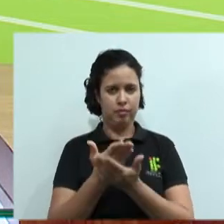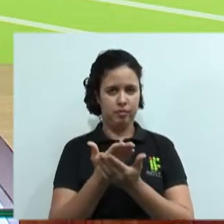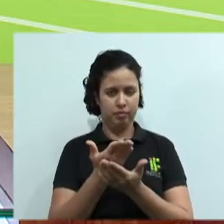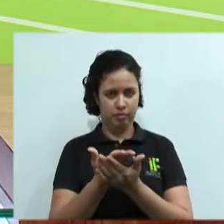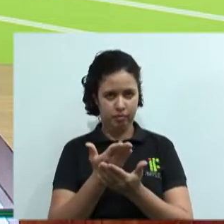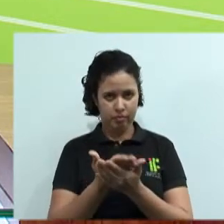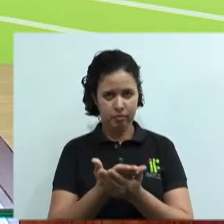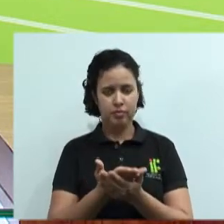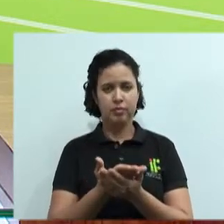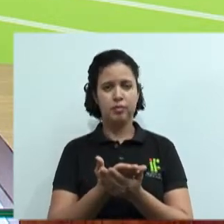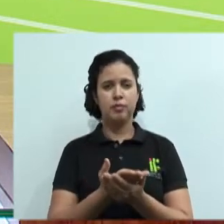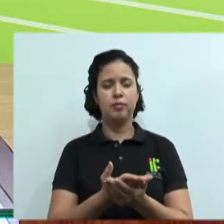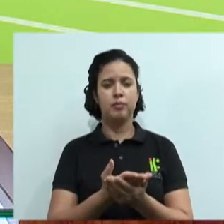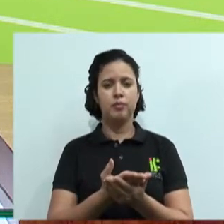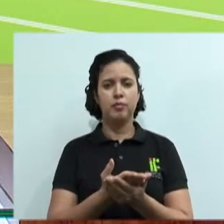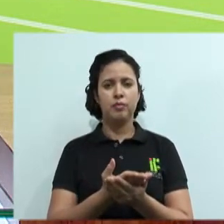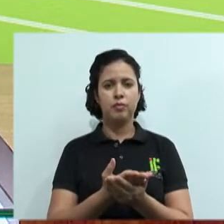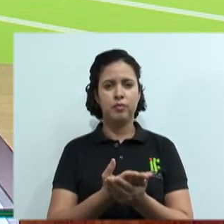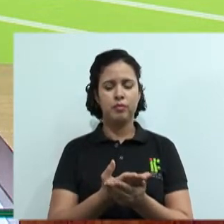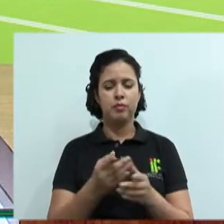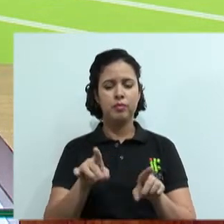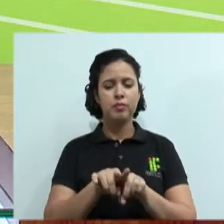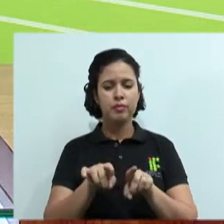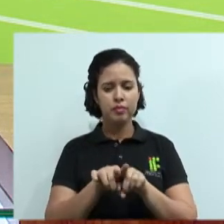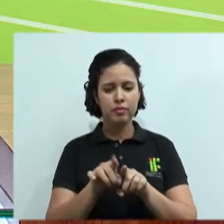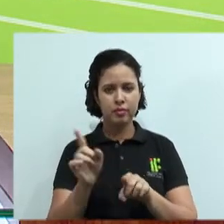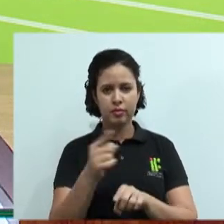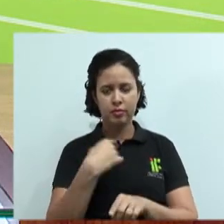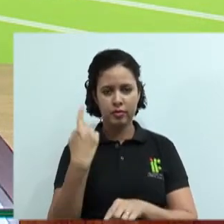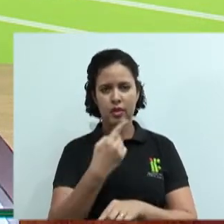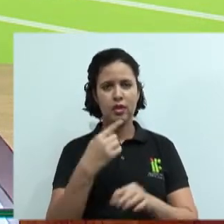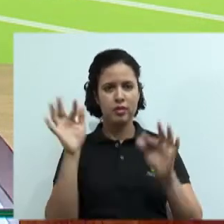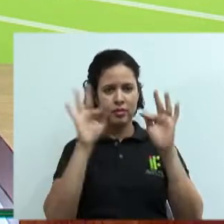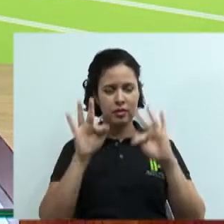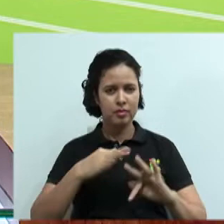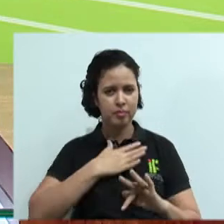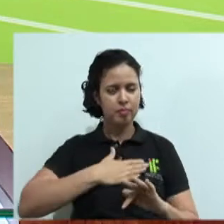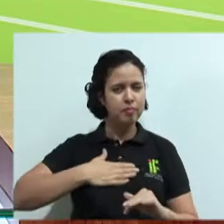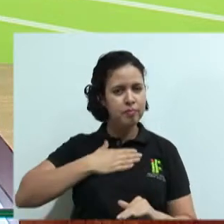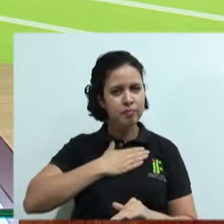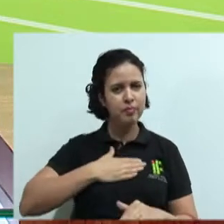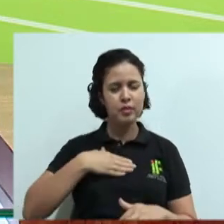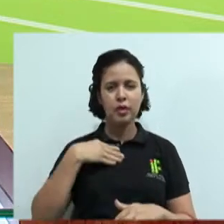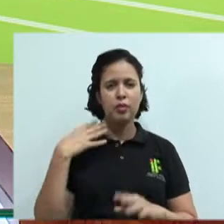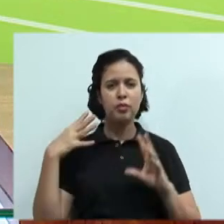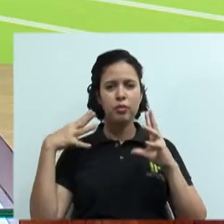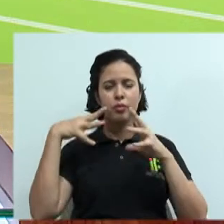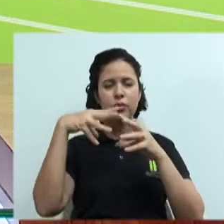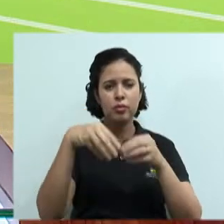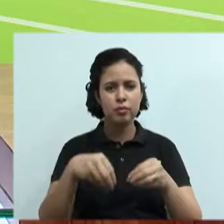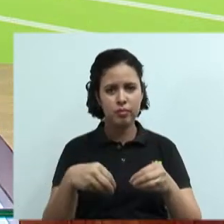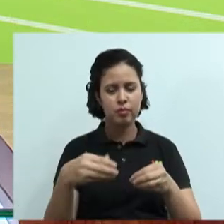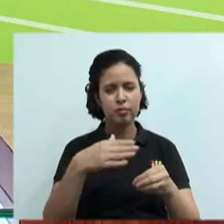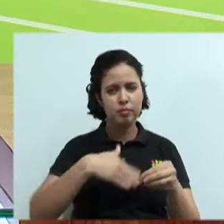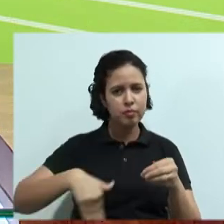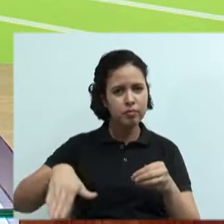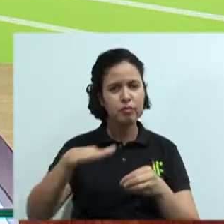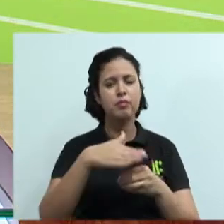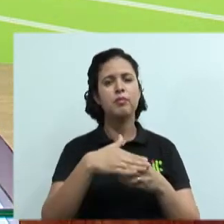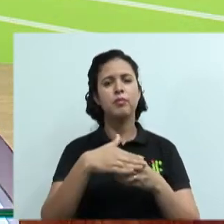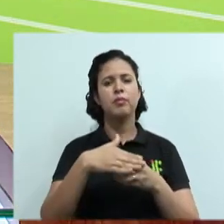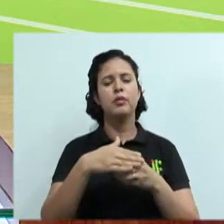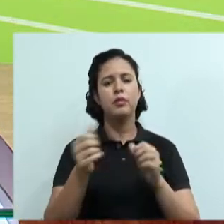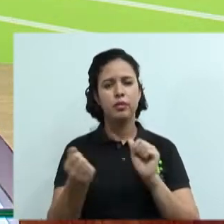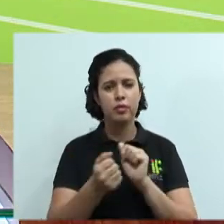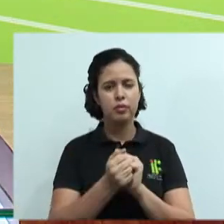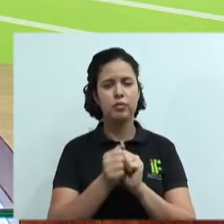ou teleaula de número 3. Nós estamos muito felizes pela participação de vocês, né? Hoje, é claro, se